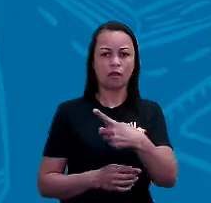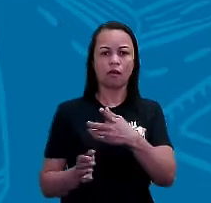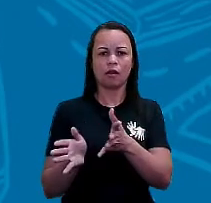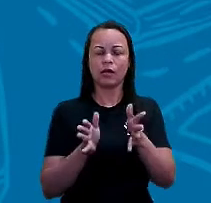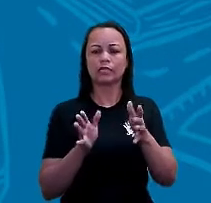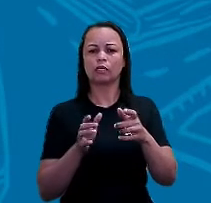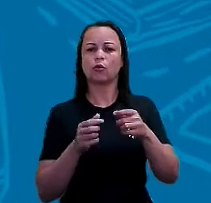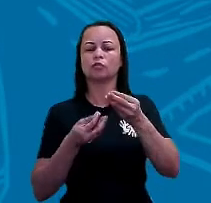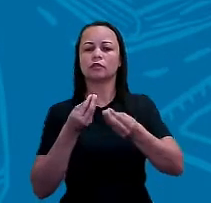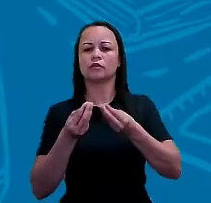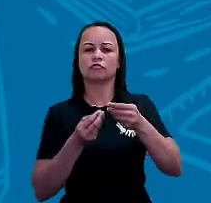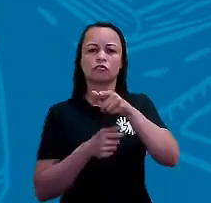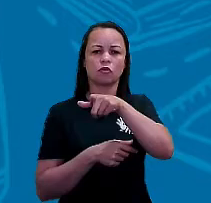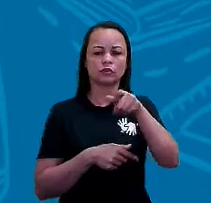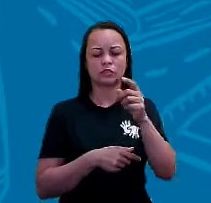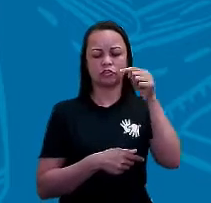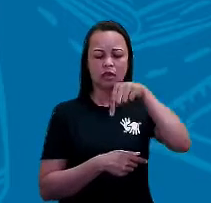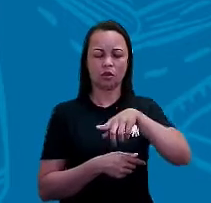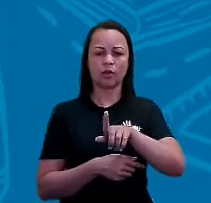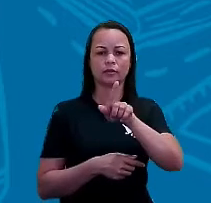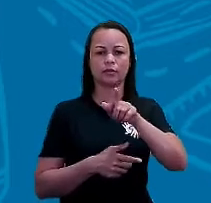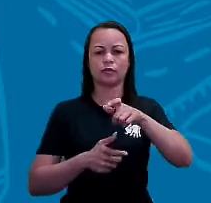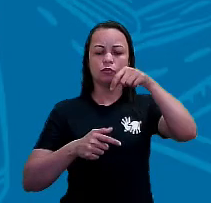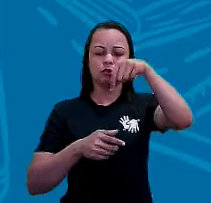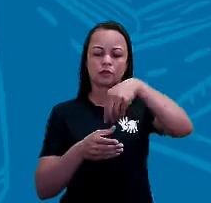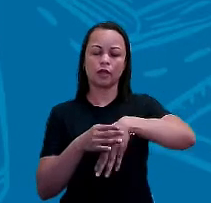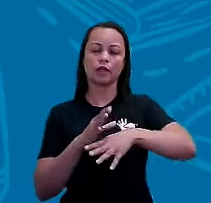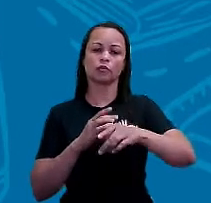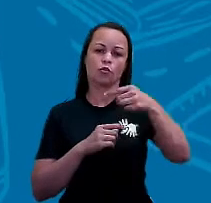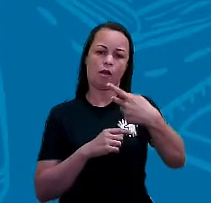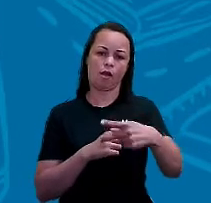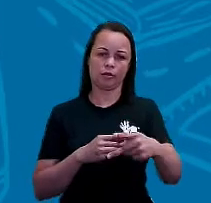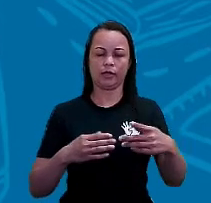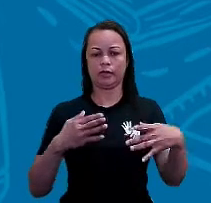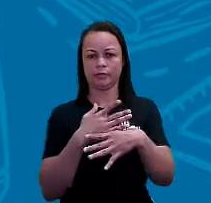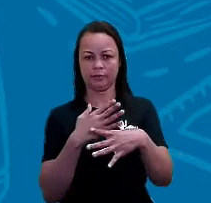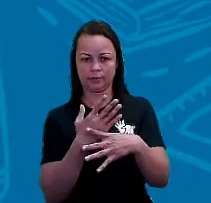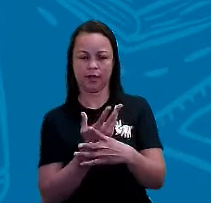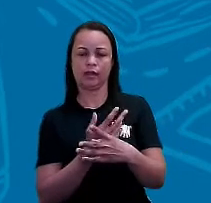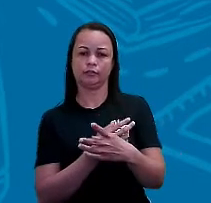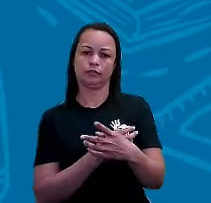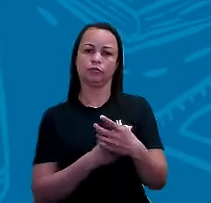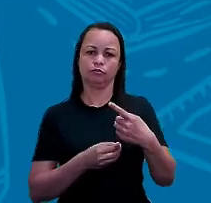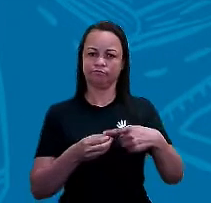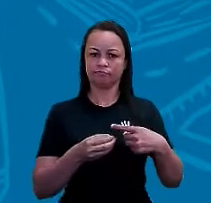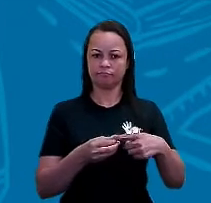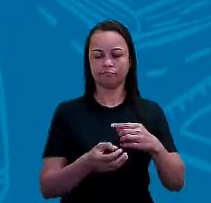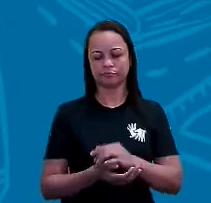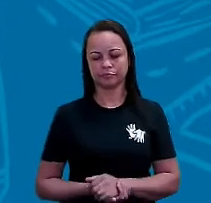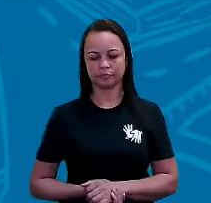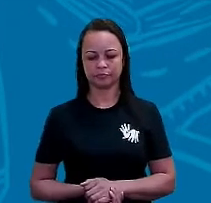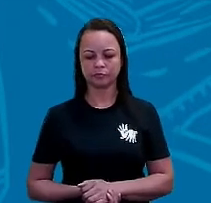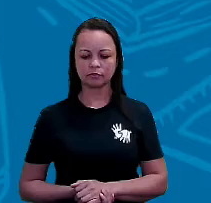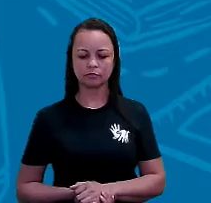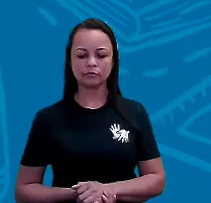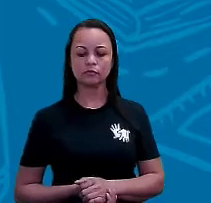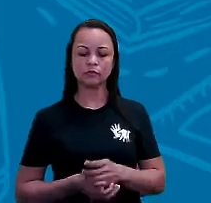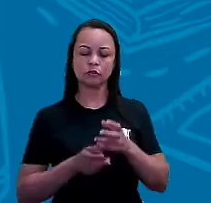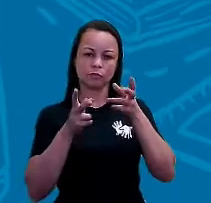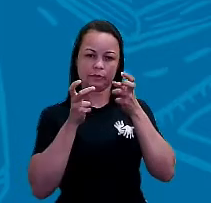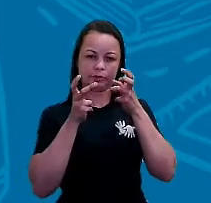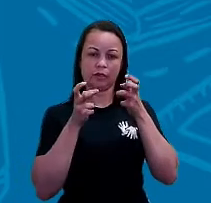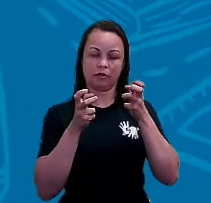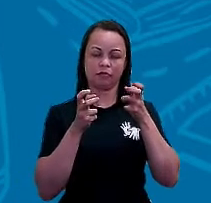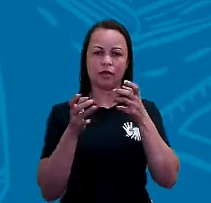está localizado dentro aqui da nossa cidade, do nosso município, tá ok? Então, a gente vai observar ao longo aqui da nossa